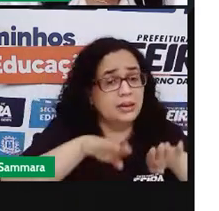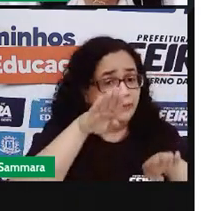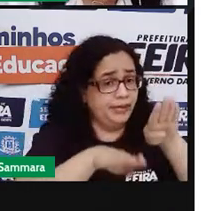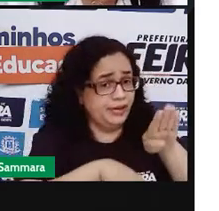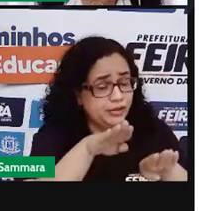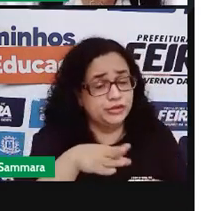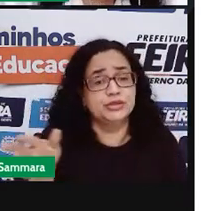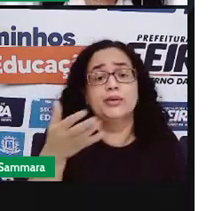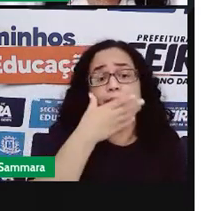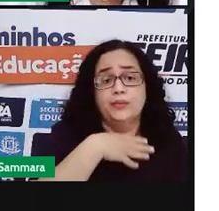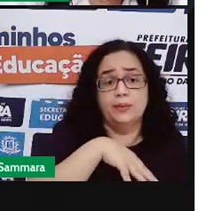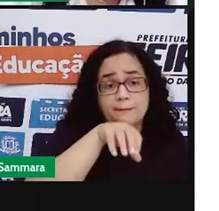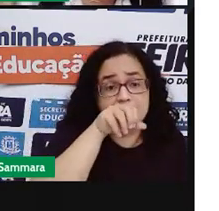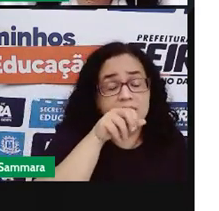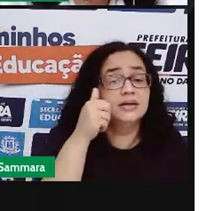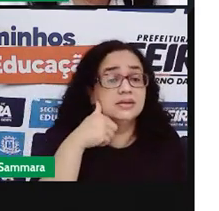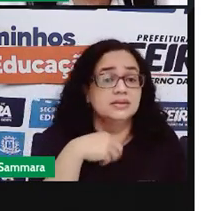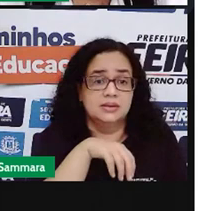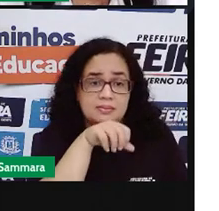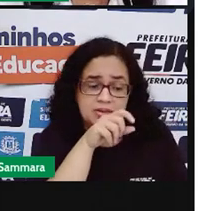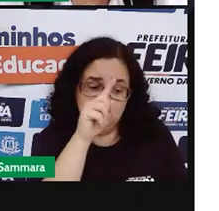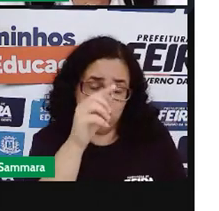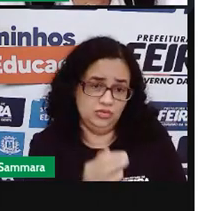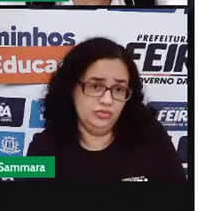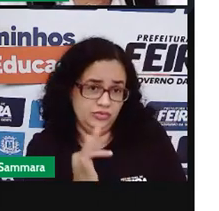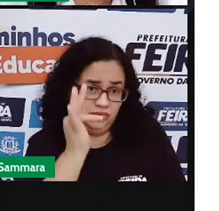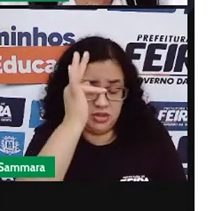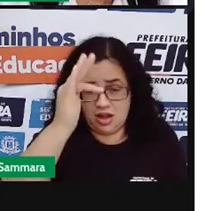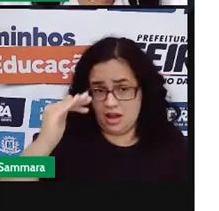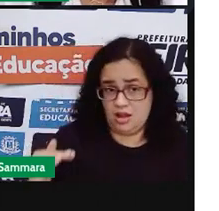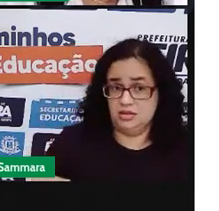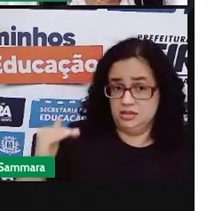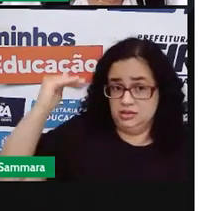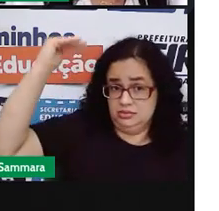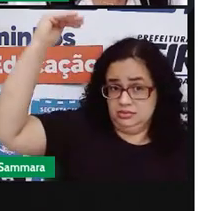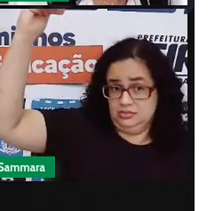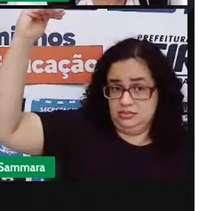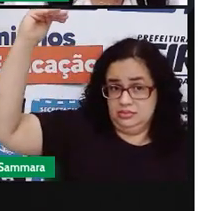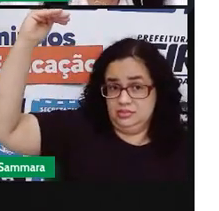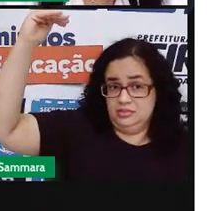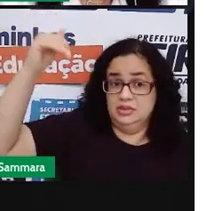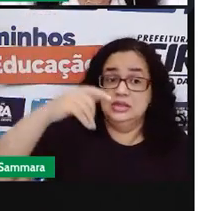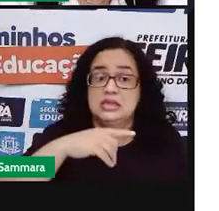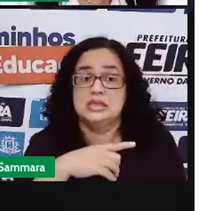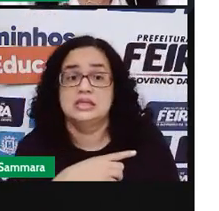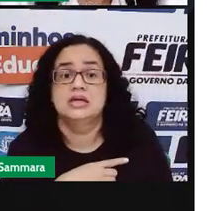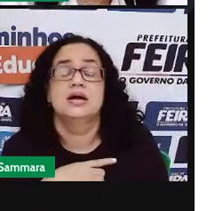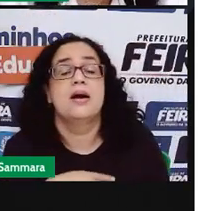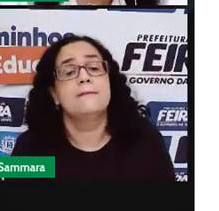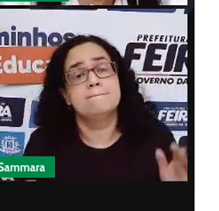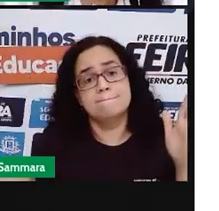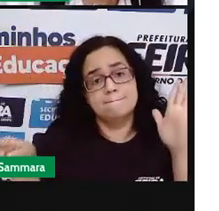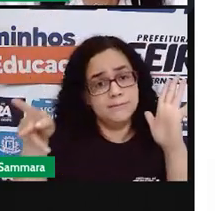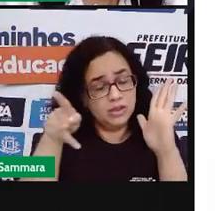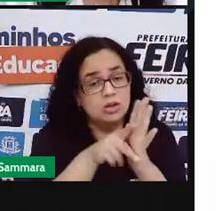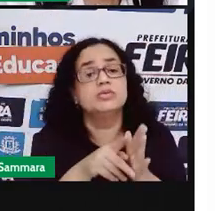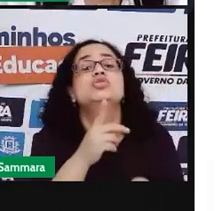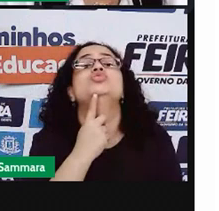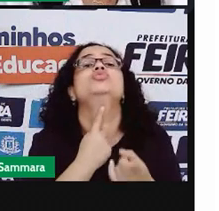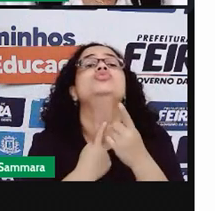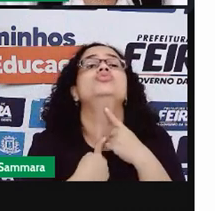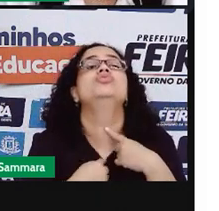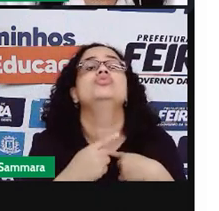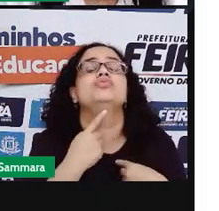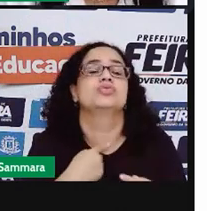do papai e da mamãe. Mas lá na frente quando estiverem crescidos, vocês terão as suas próprias vontades e